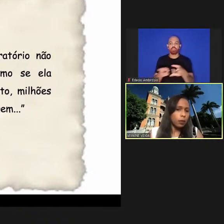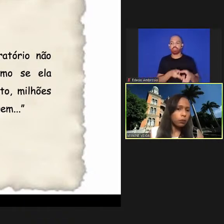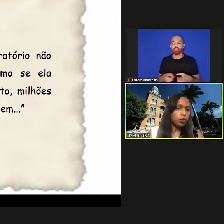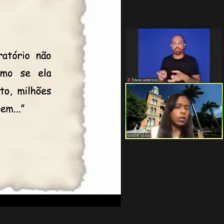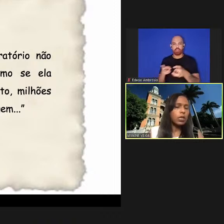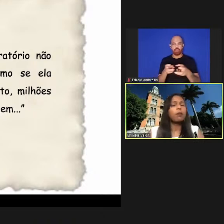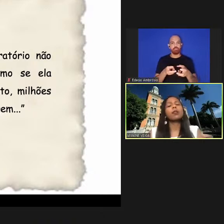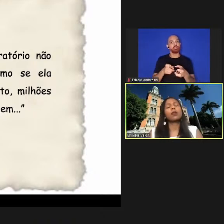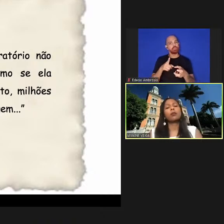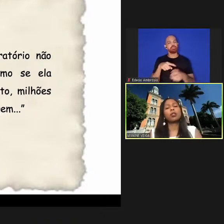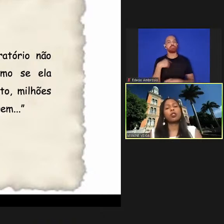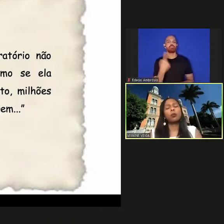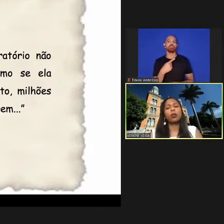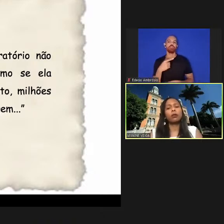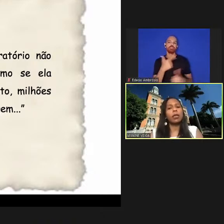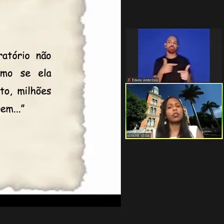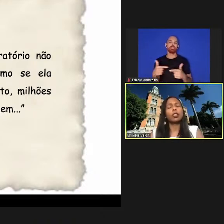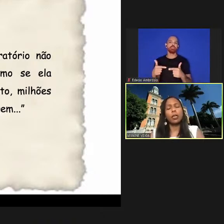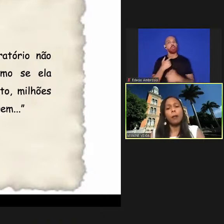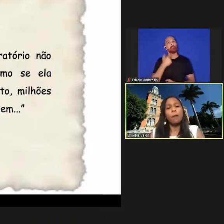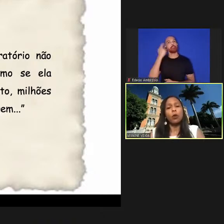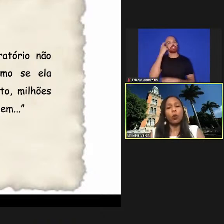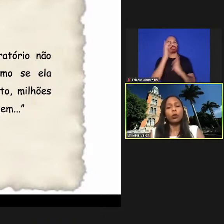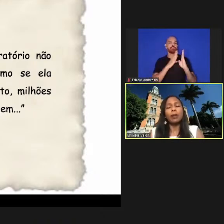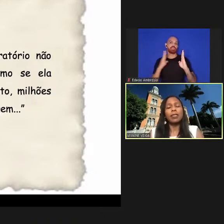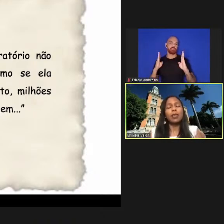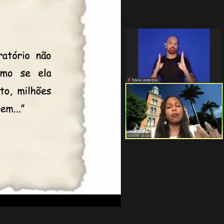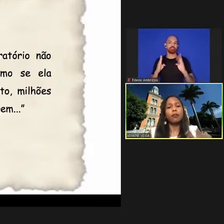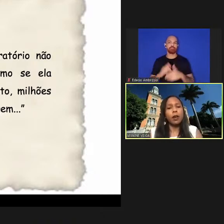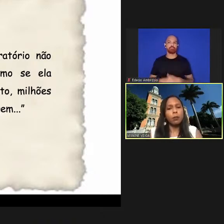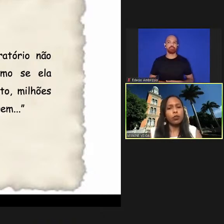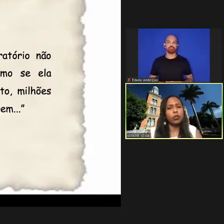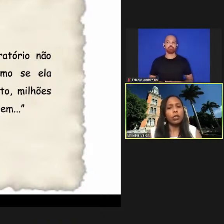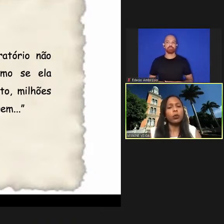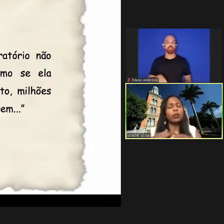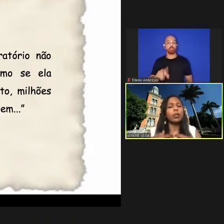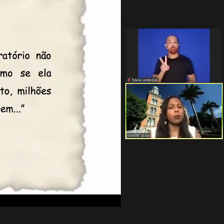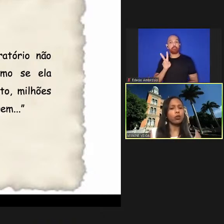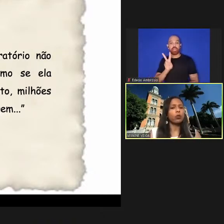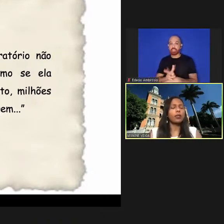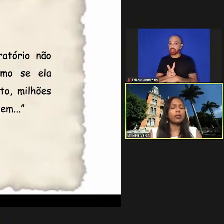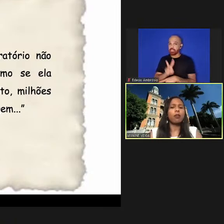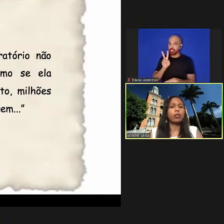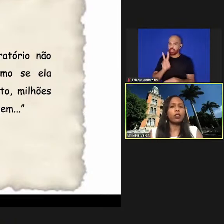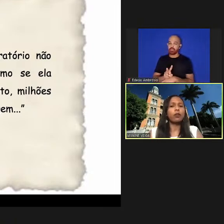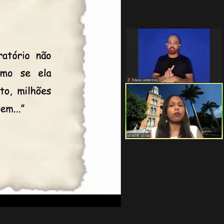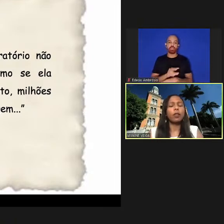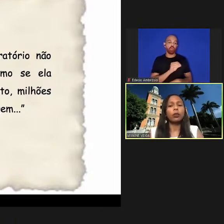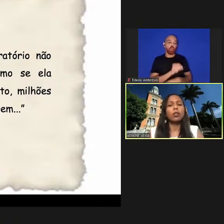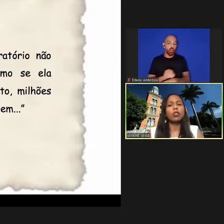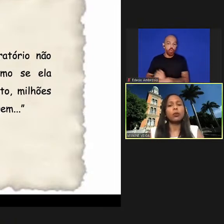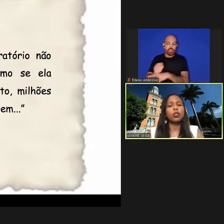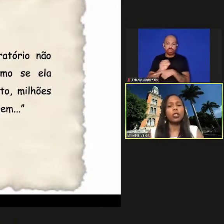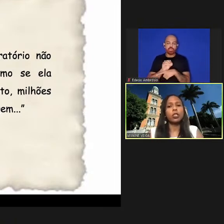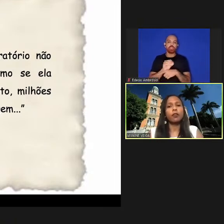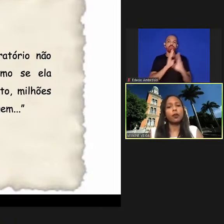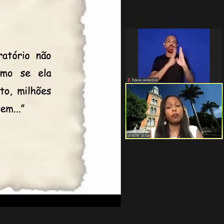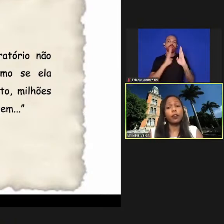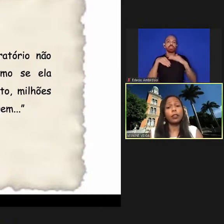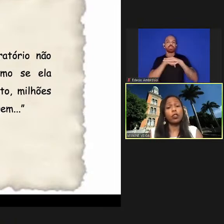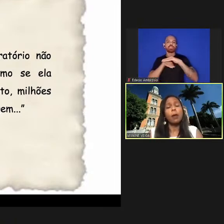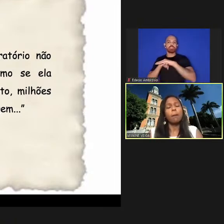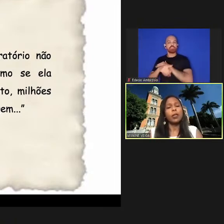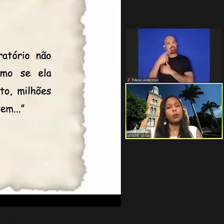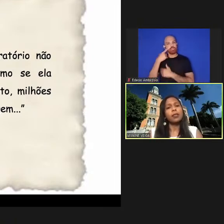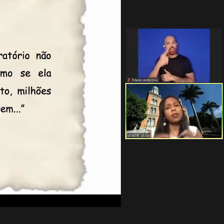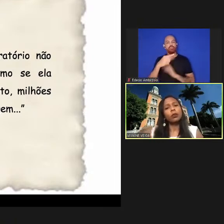trabalhamos e pensamos as bibliotecas preservamos e cuidamos do acervo vocês vão ver todas as medidas que foram